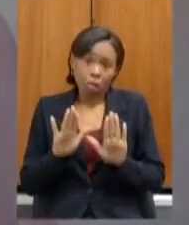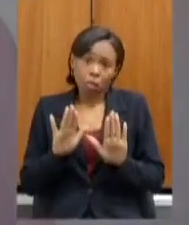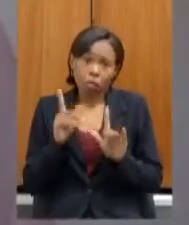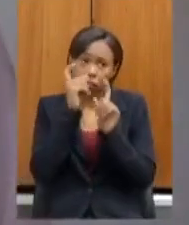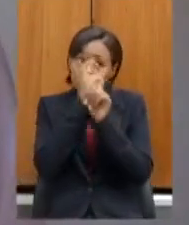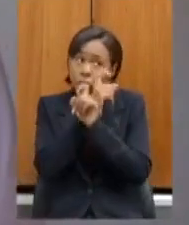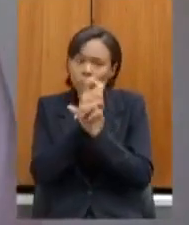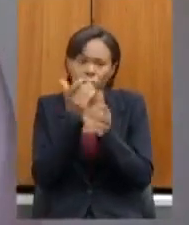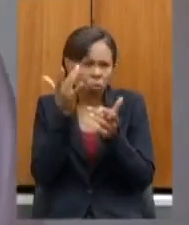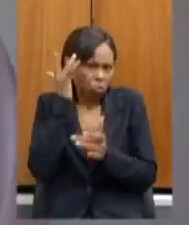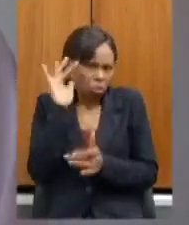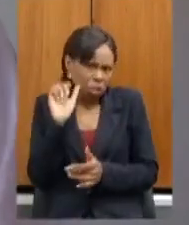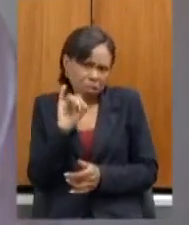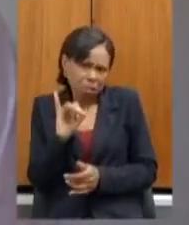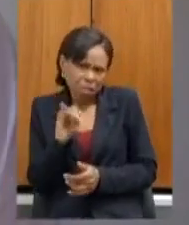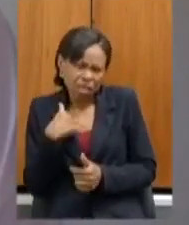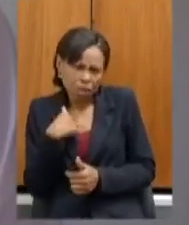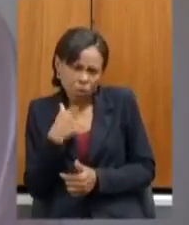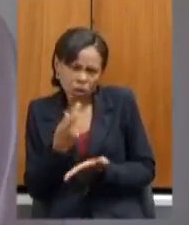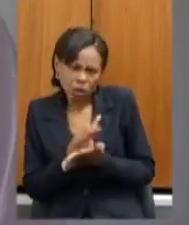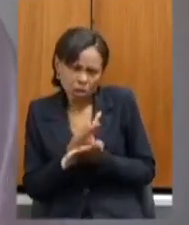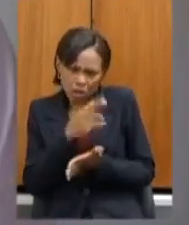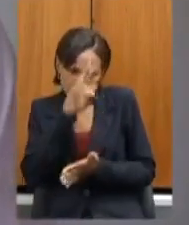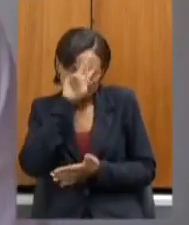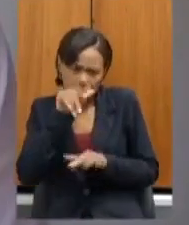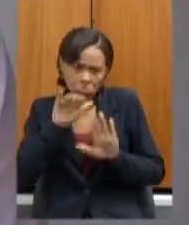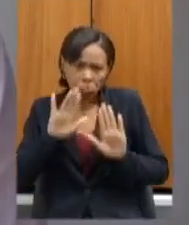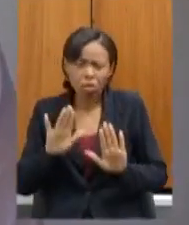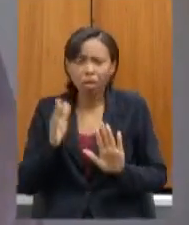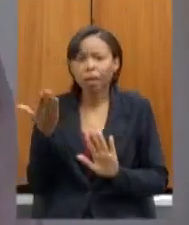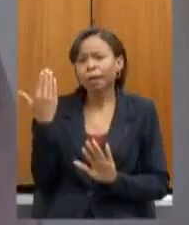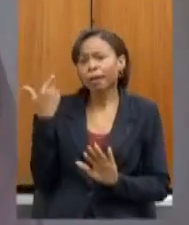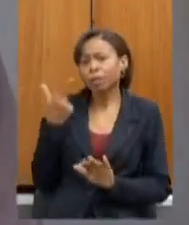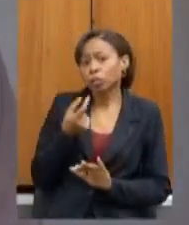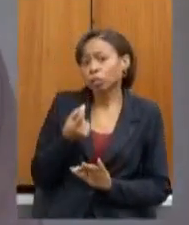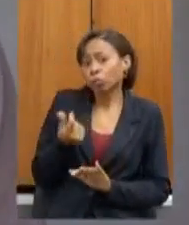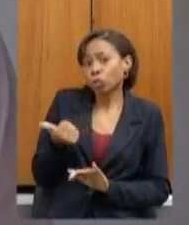se eu estou equivocado acho difícil o ano de 2018